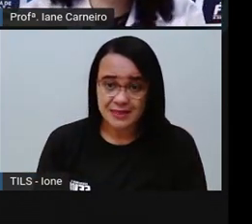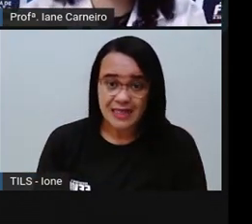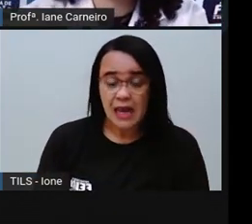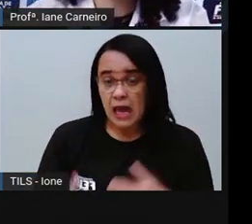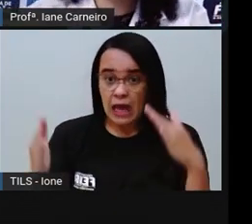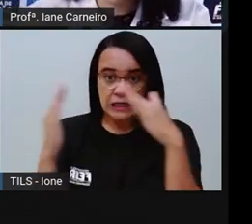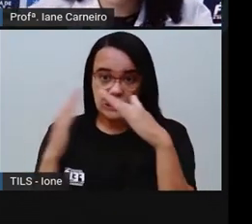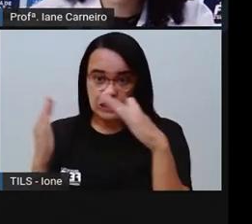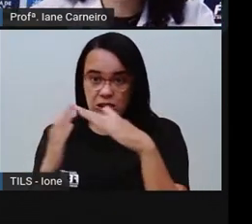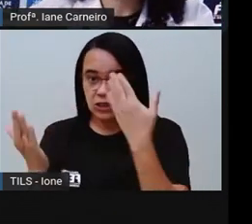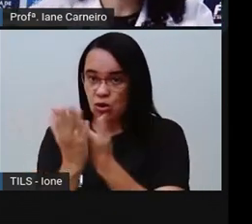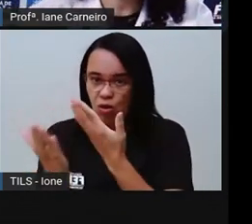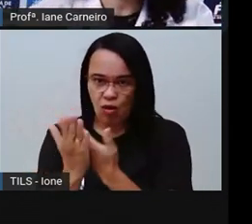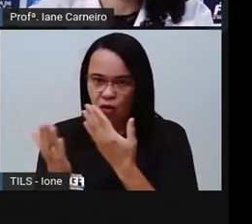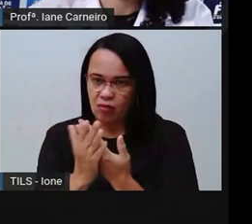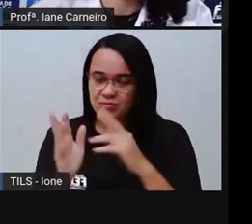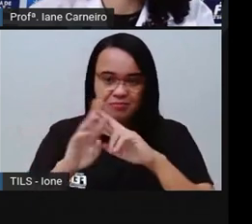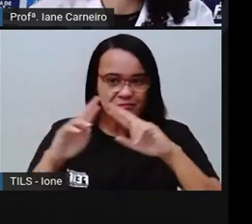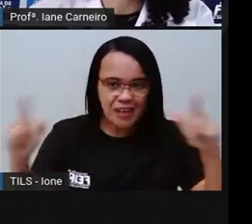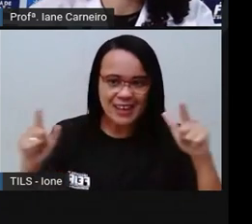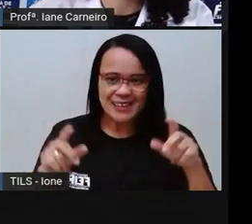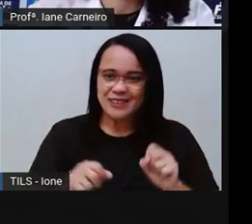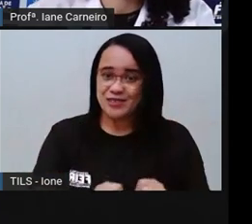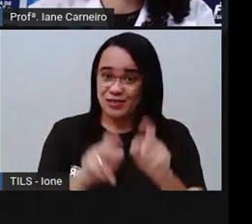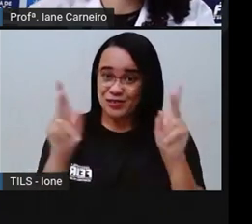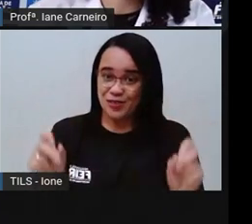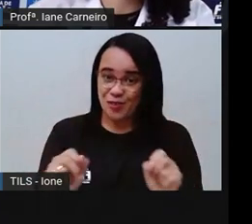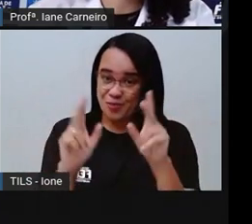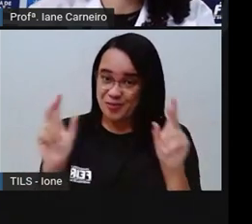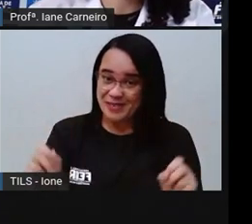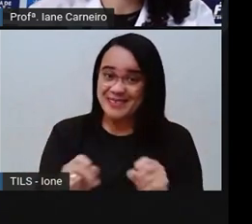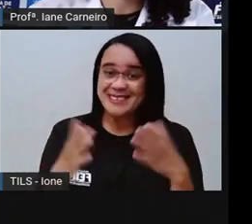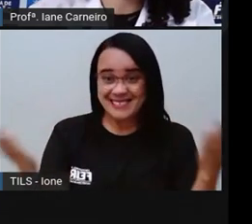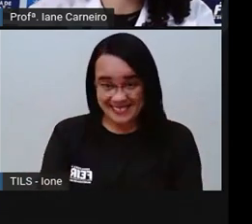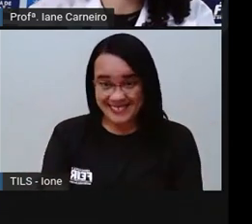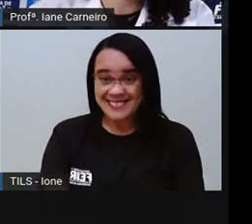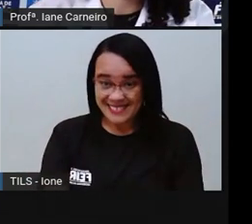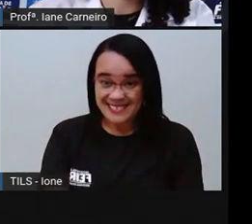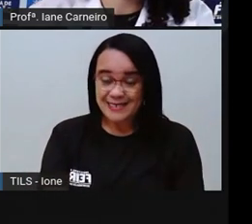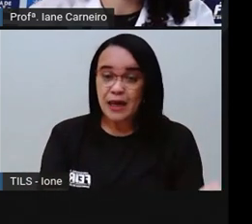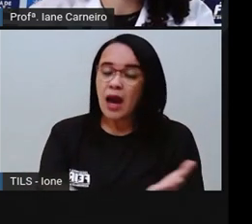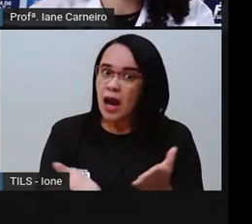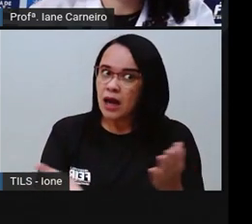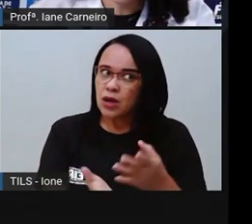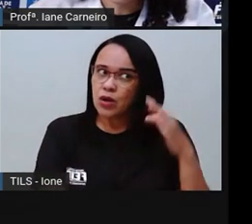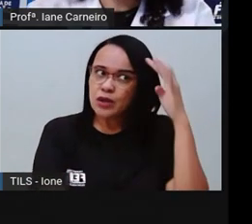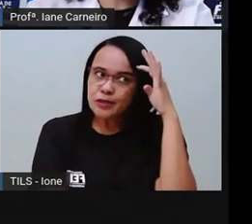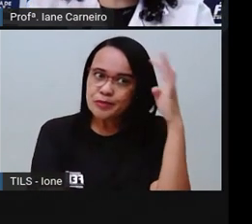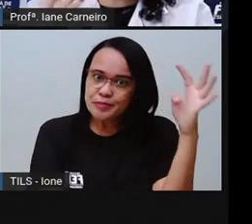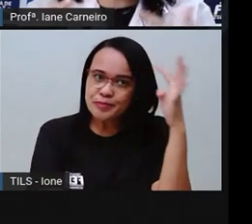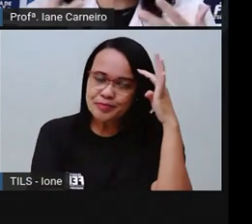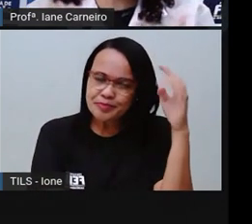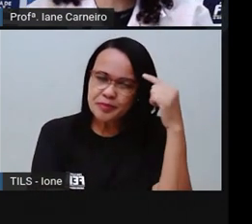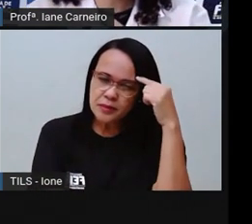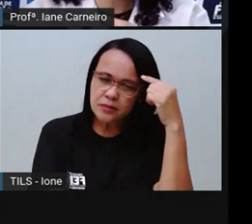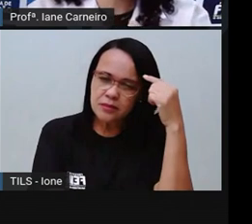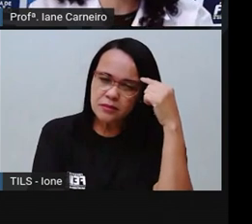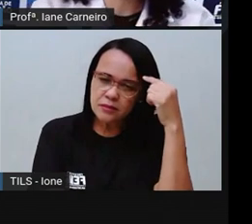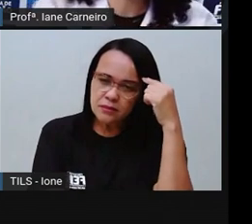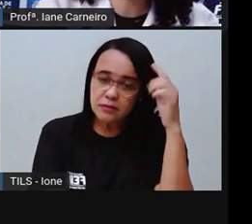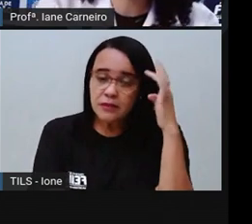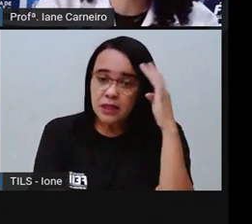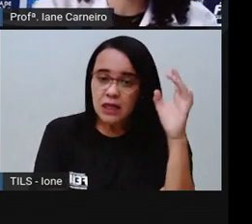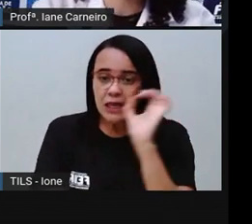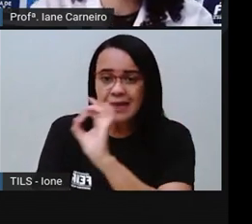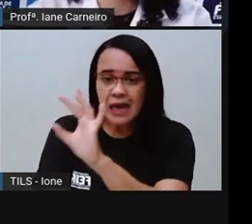escola, é isso? E agora a gente vai refletir, a PRO vai colocar aqui eles, ó, para a gente ir refletindo sobre